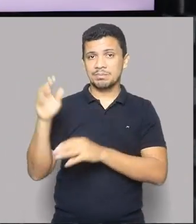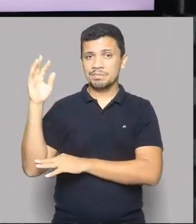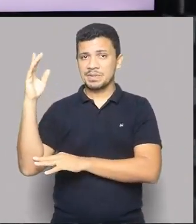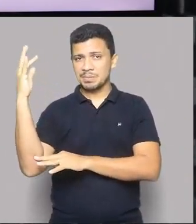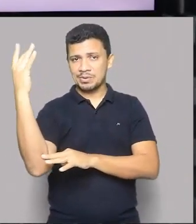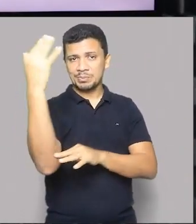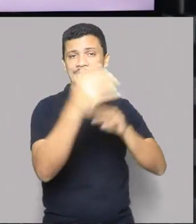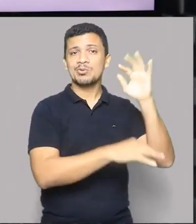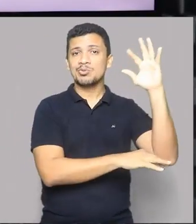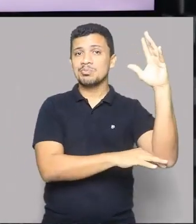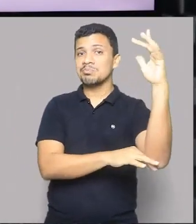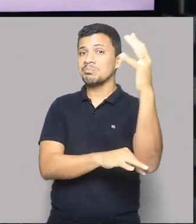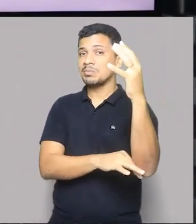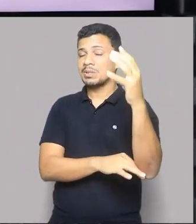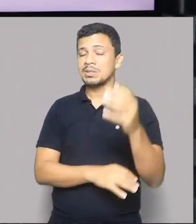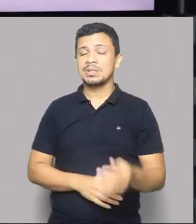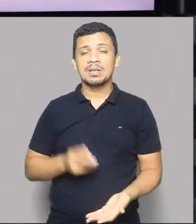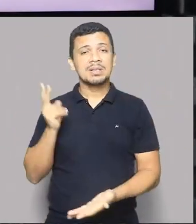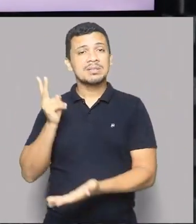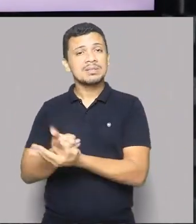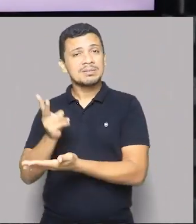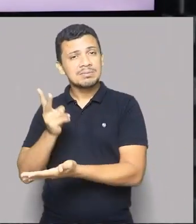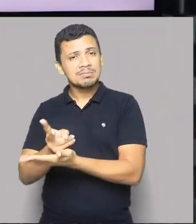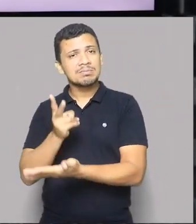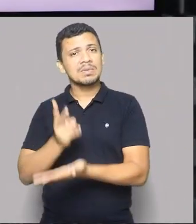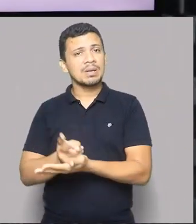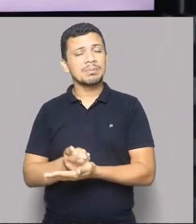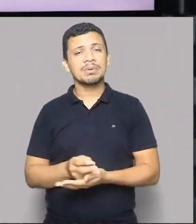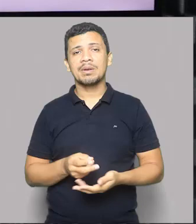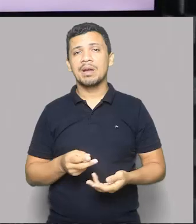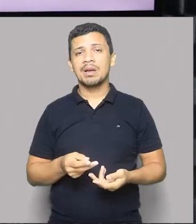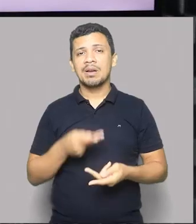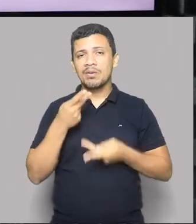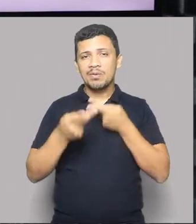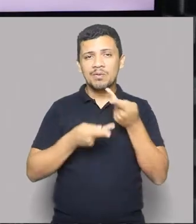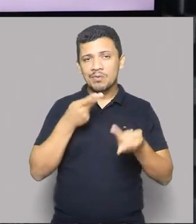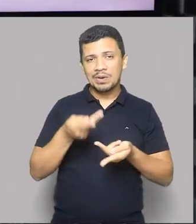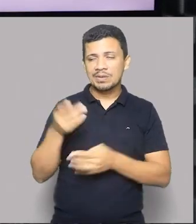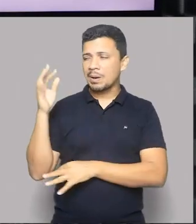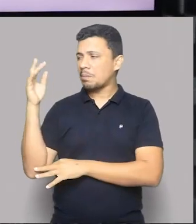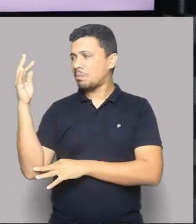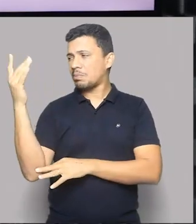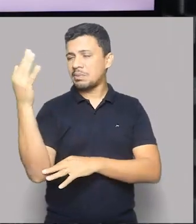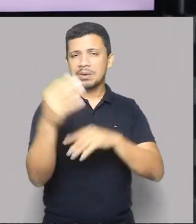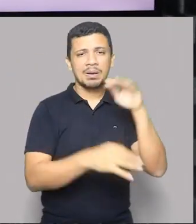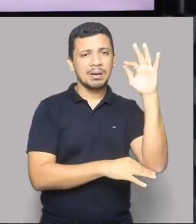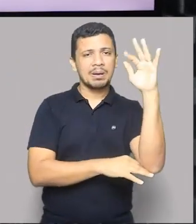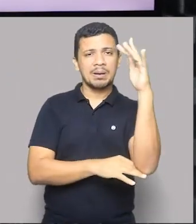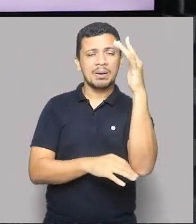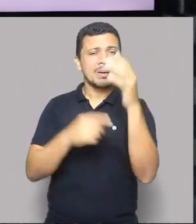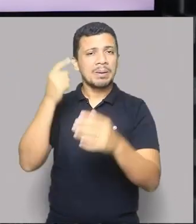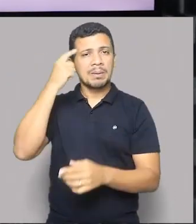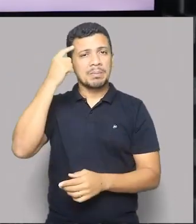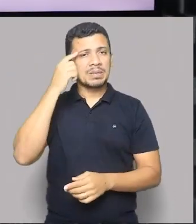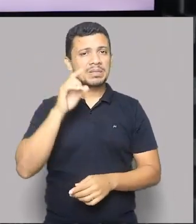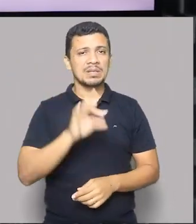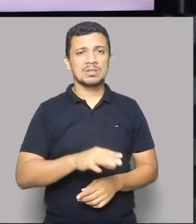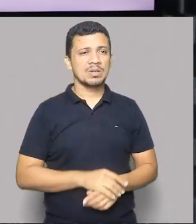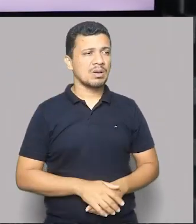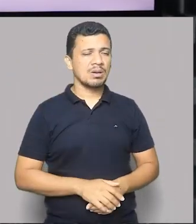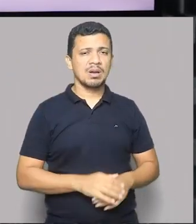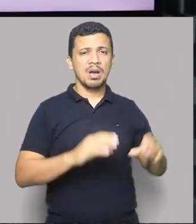E todas as vezes que a gente fala de questões em torno do meio ambiente, não fique preso apenas às conferências